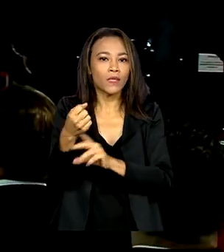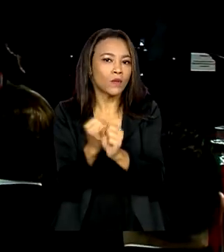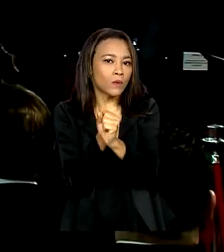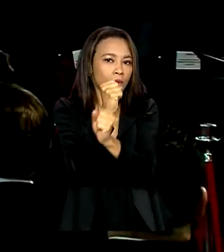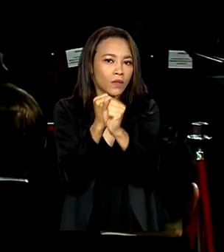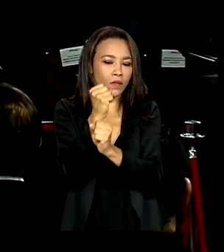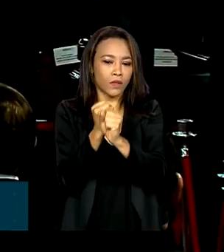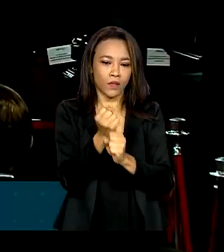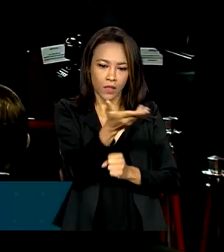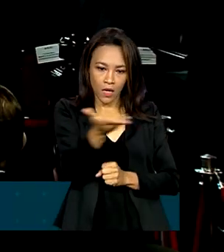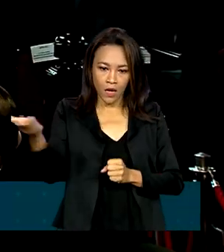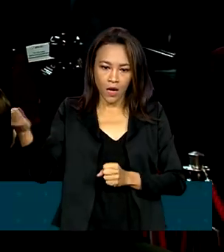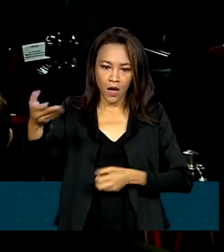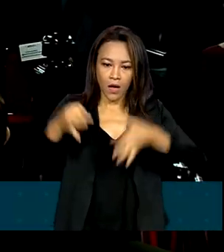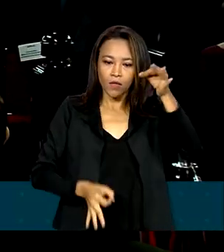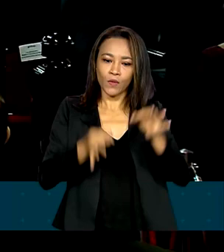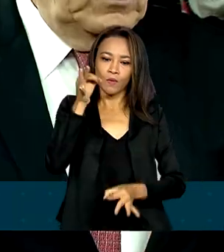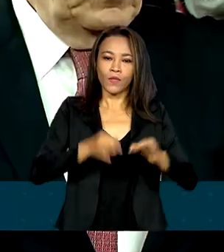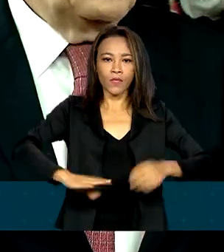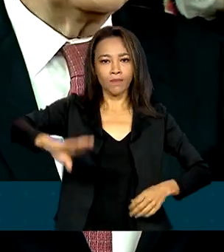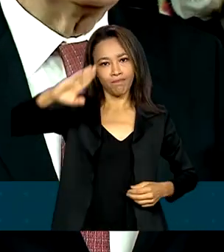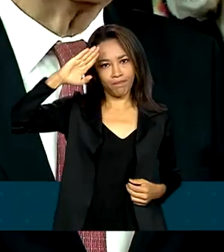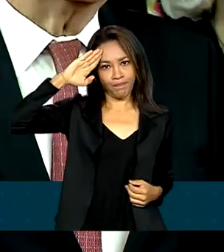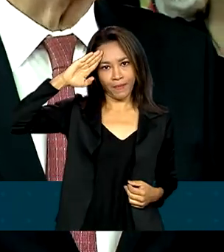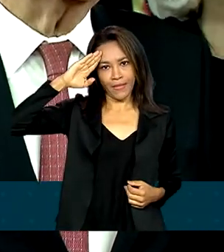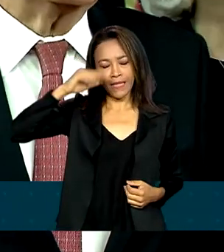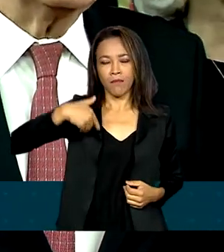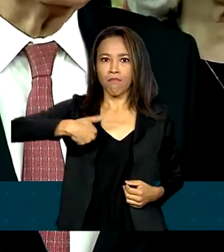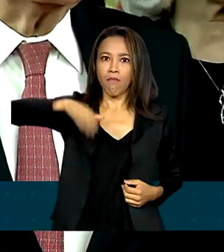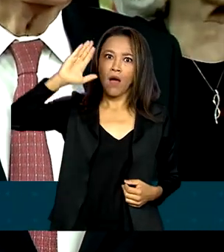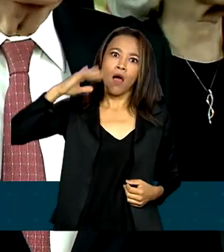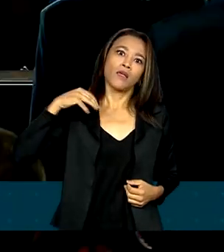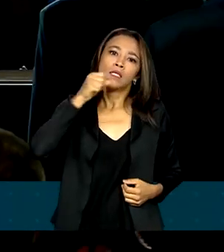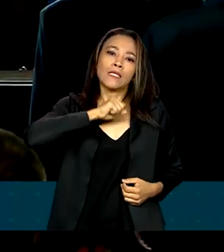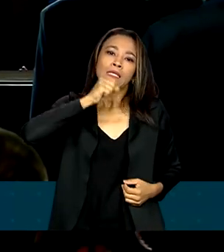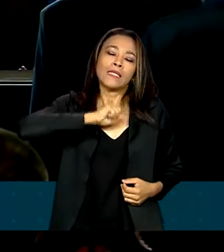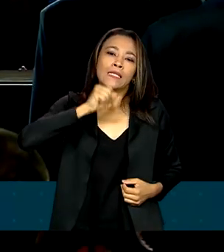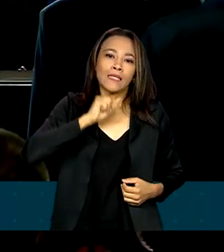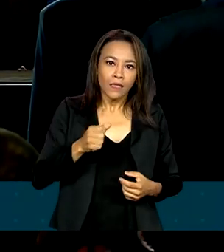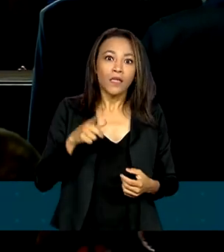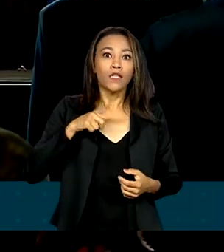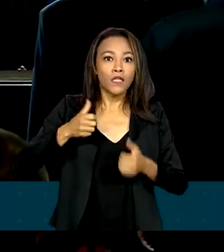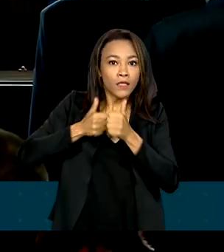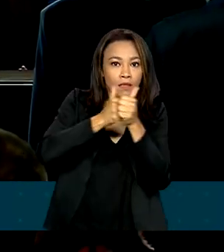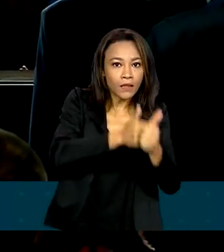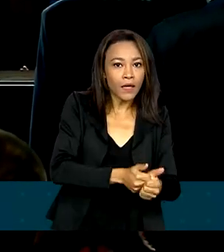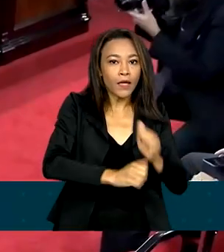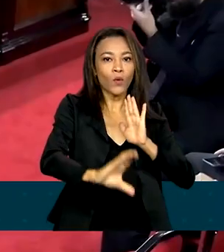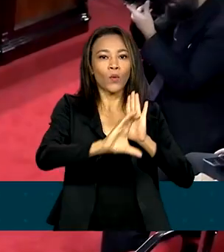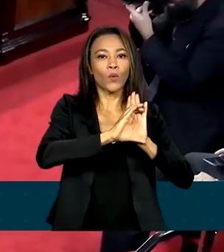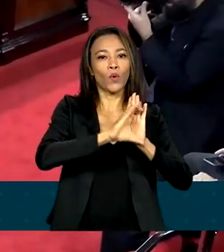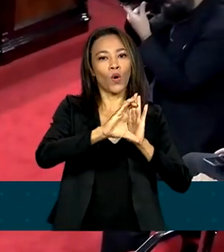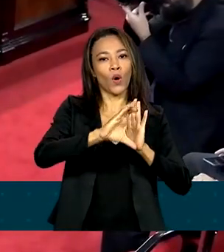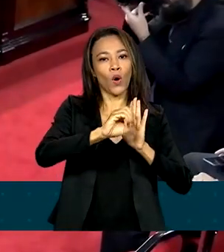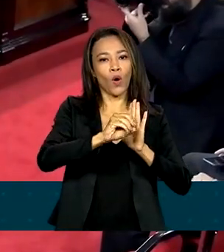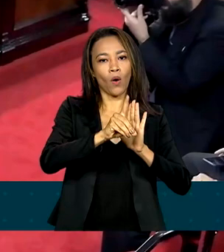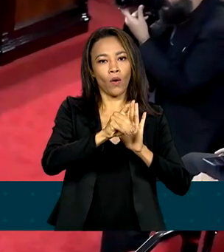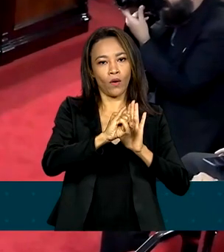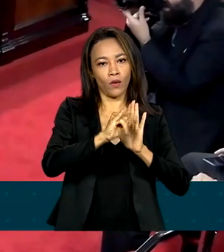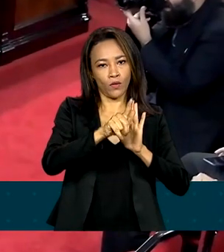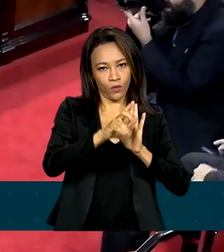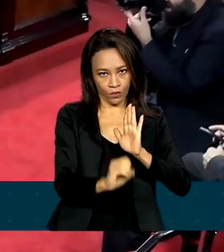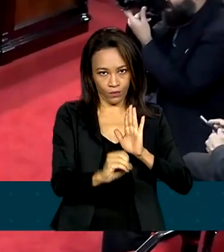justiça militar é a mais antiga do país e julga os crimes previstos no Código Penal Militar. A nova